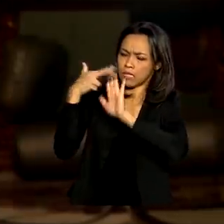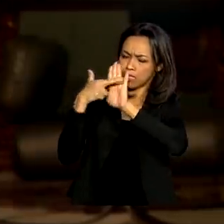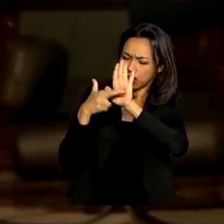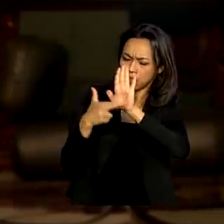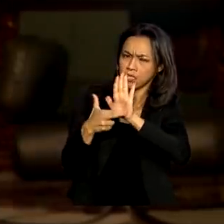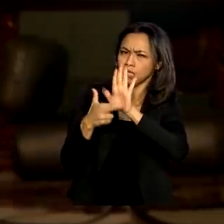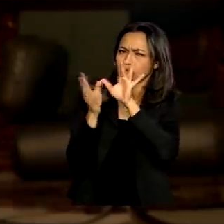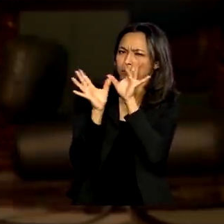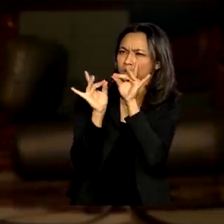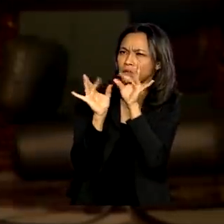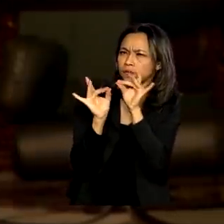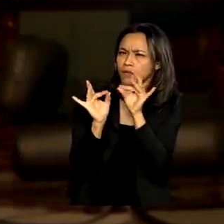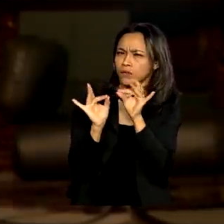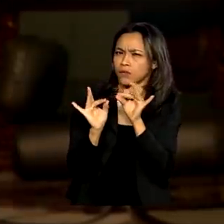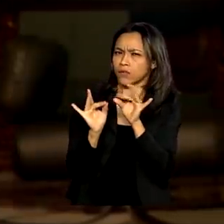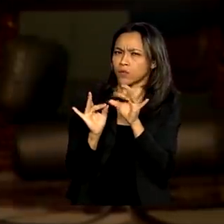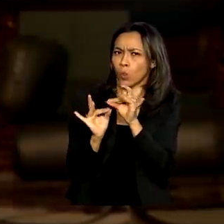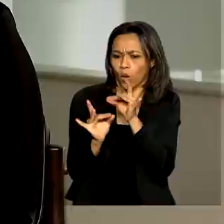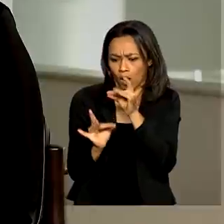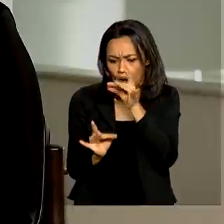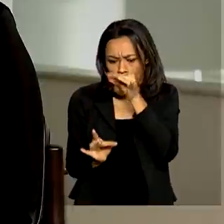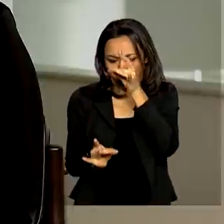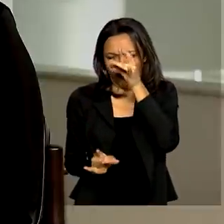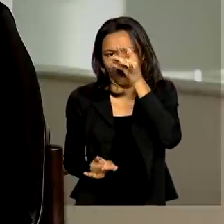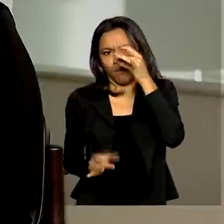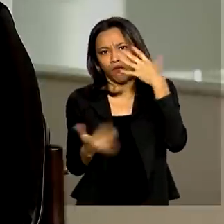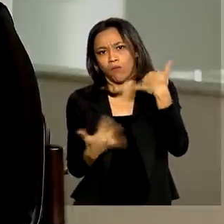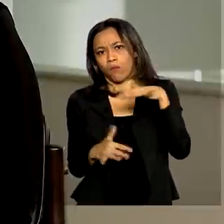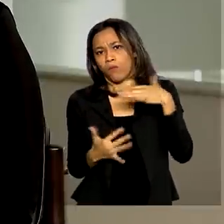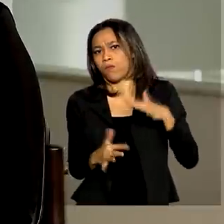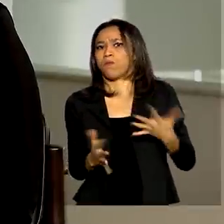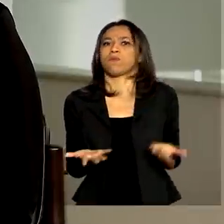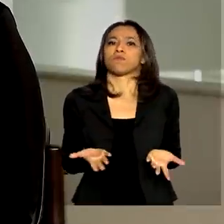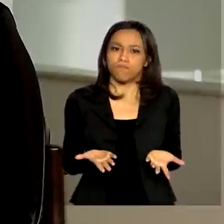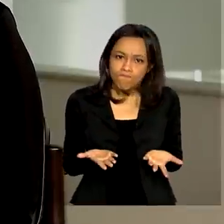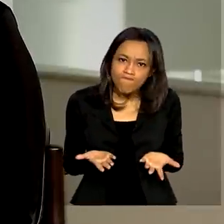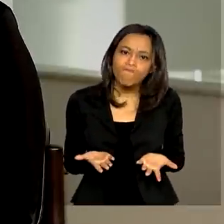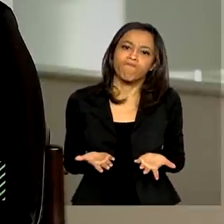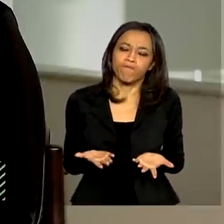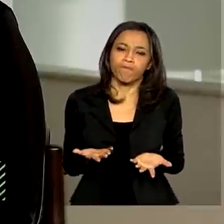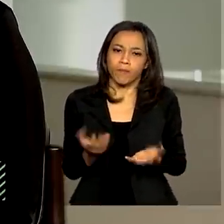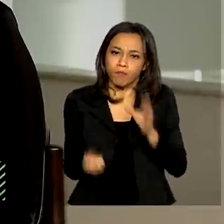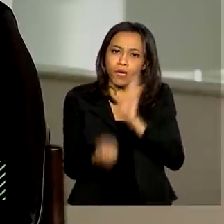extenso e muito delicado, vamos chamar assim.